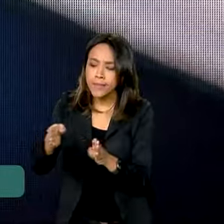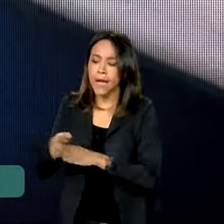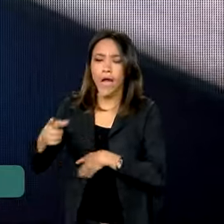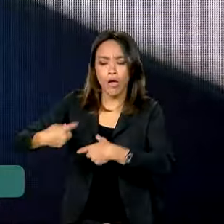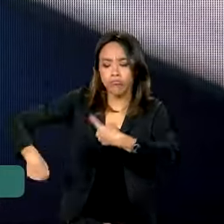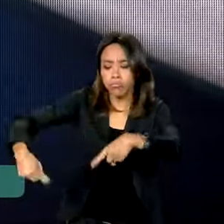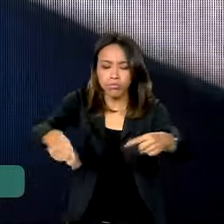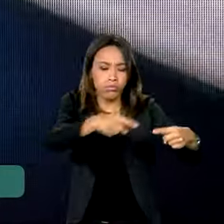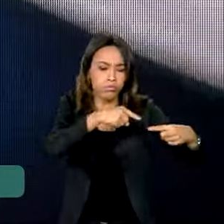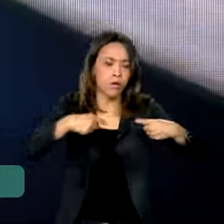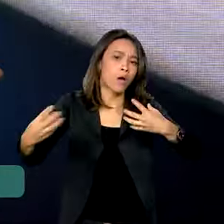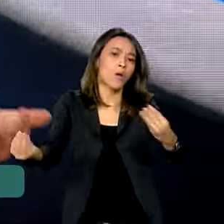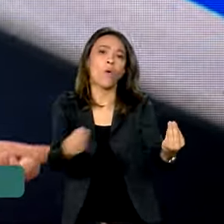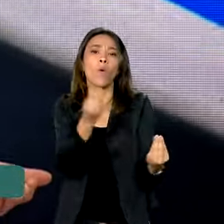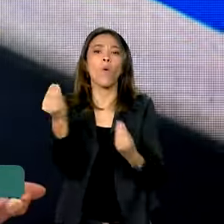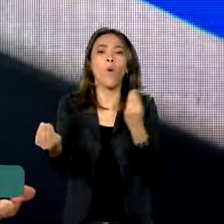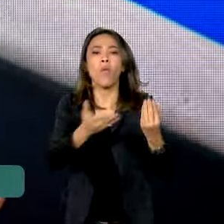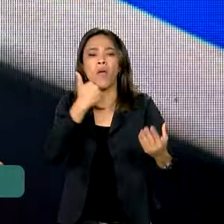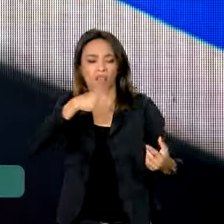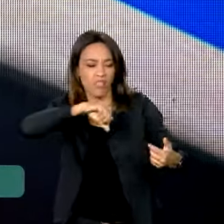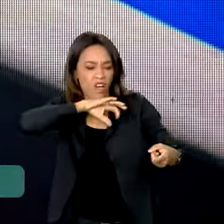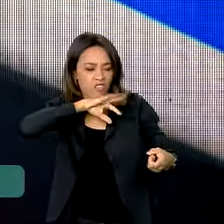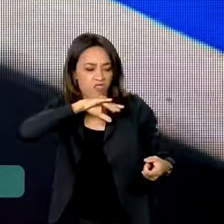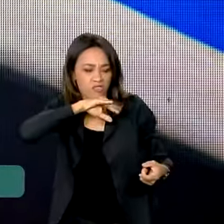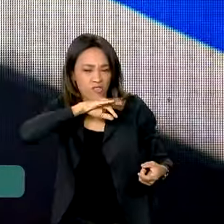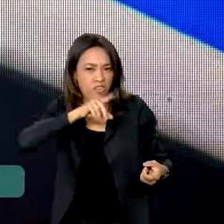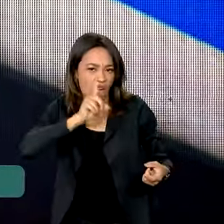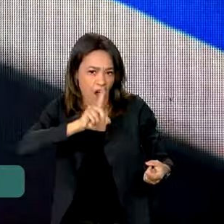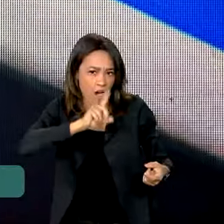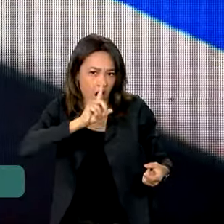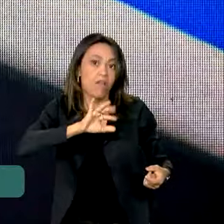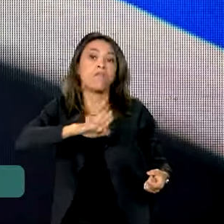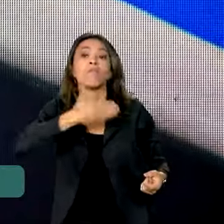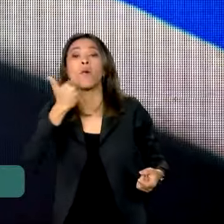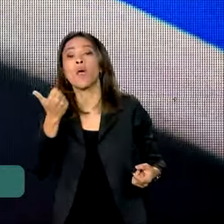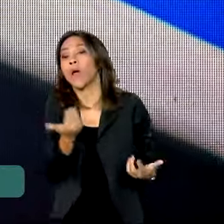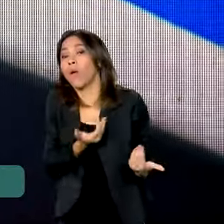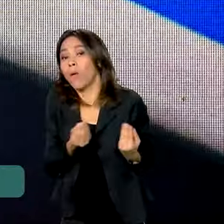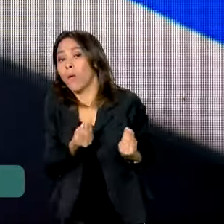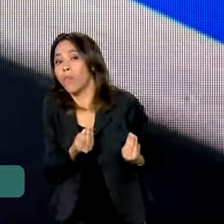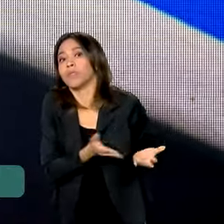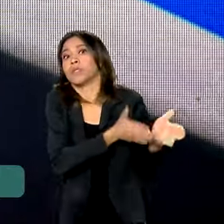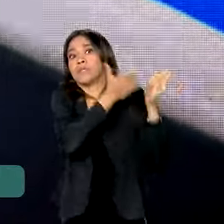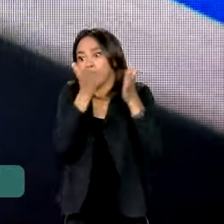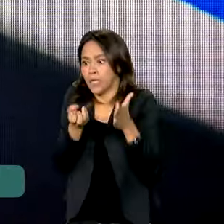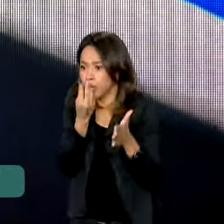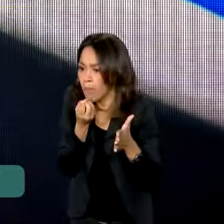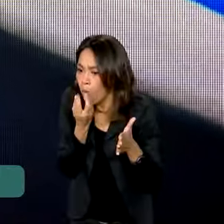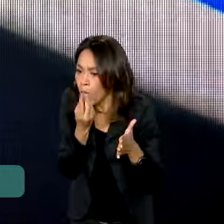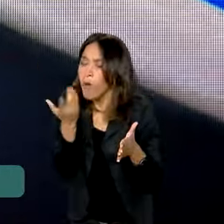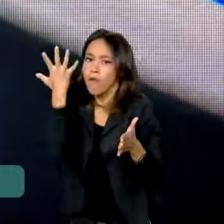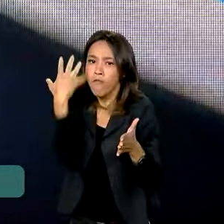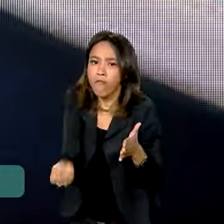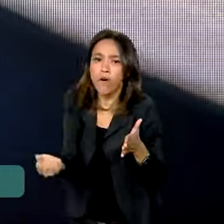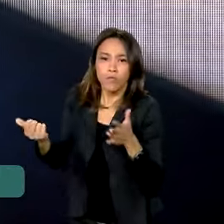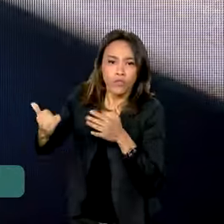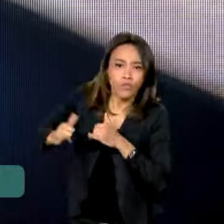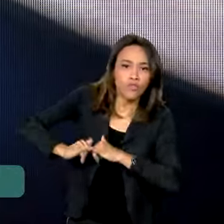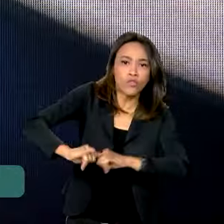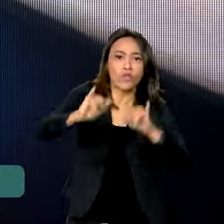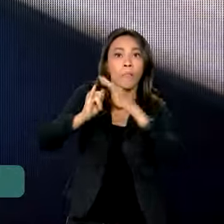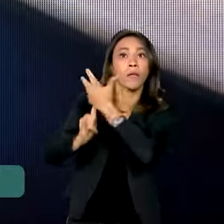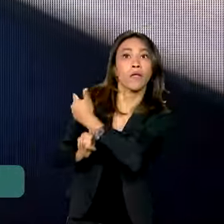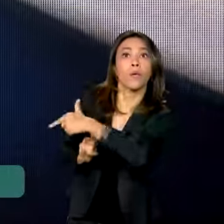gente melhora aquilo que não está bem e como é que a gente divulga aquilo que está bem para que outros possam